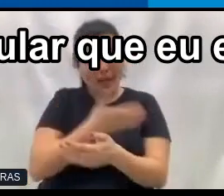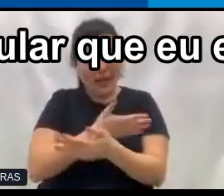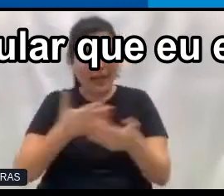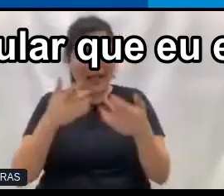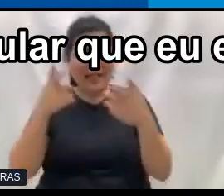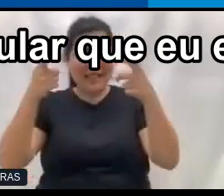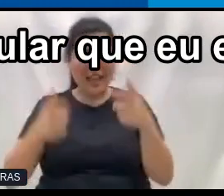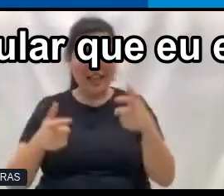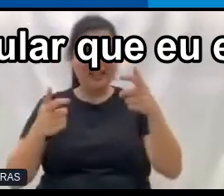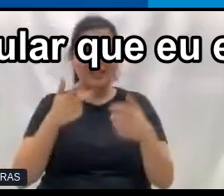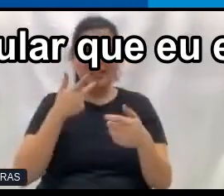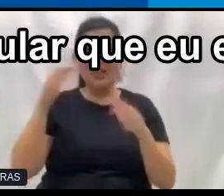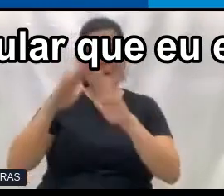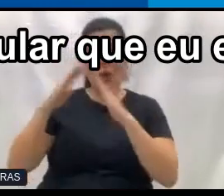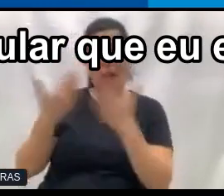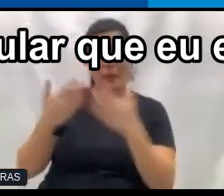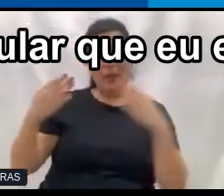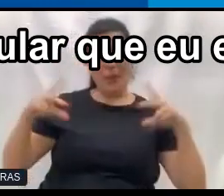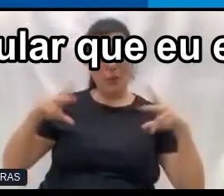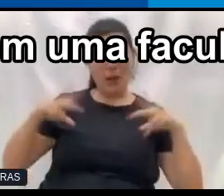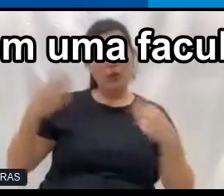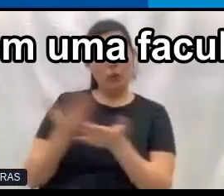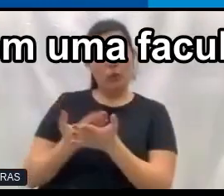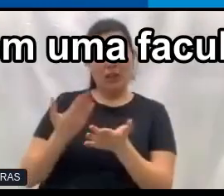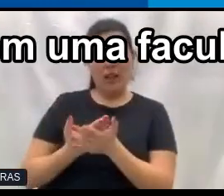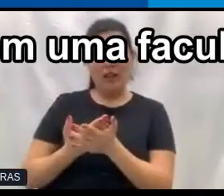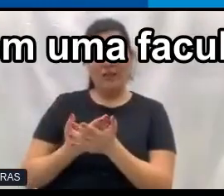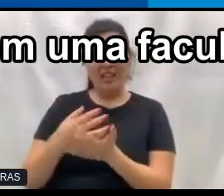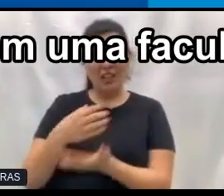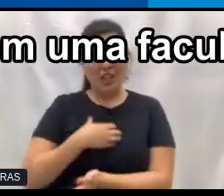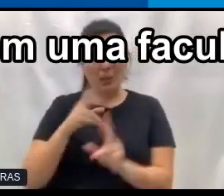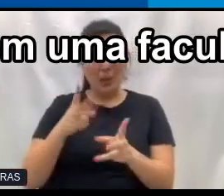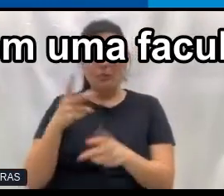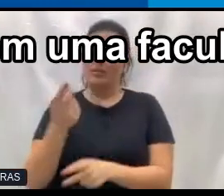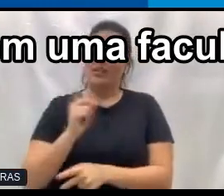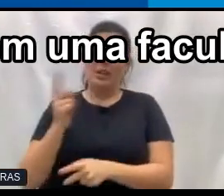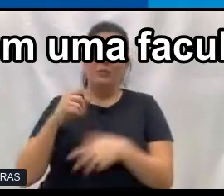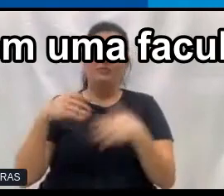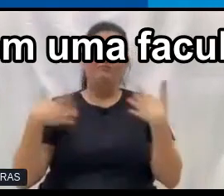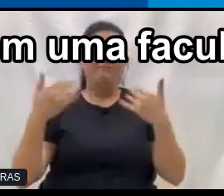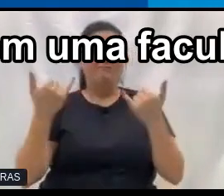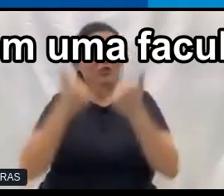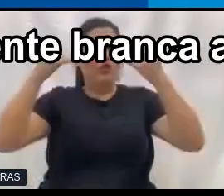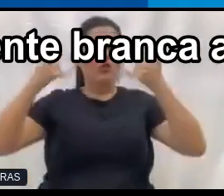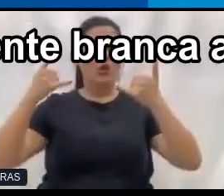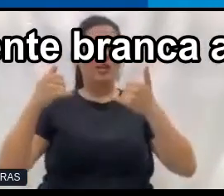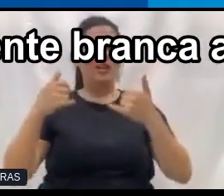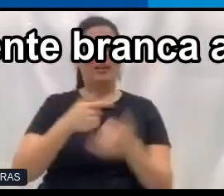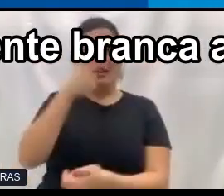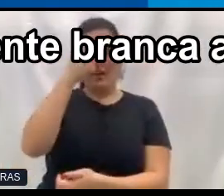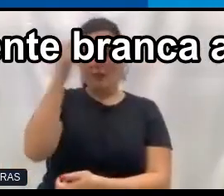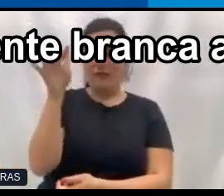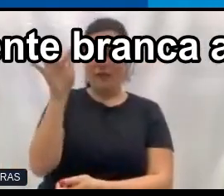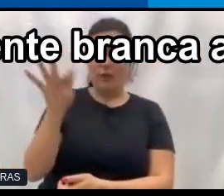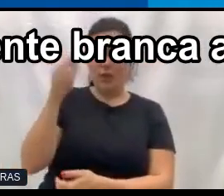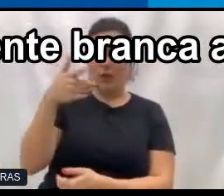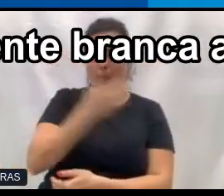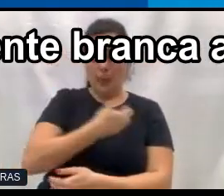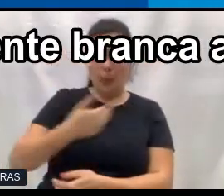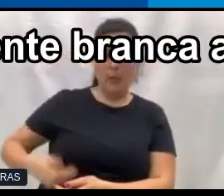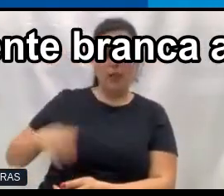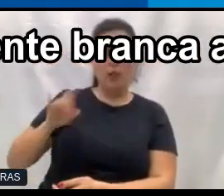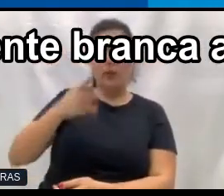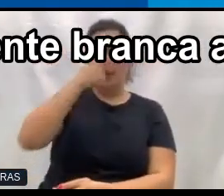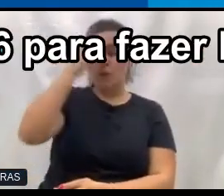no colégio particular que eu estudava era assim. Então, foi um choque de estar em uma faculdade pública e ver que só tinha gente